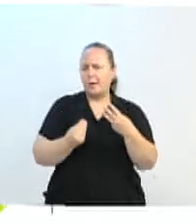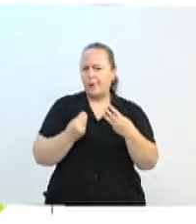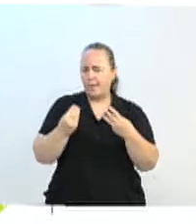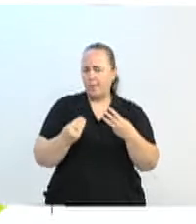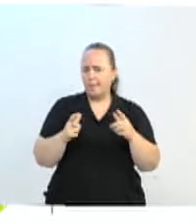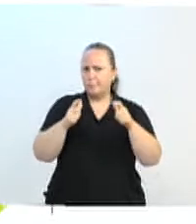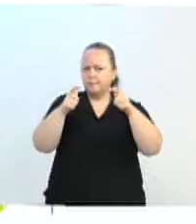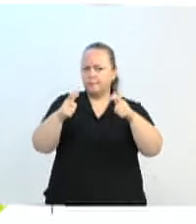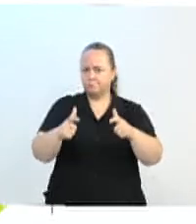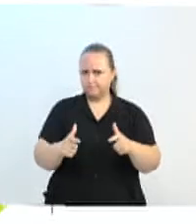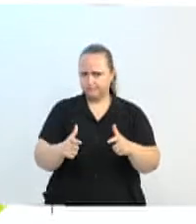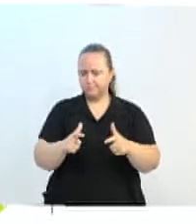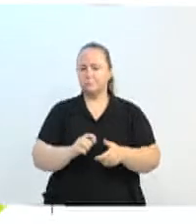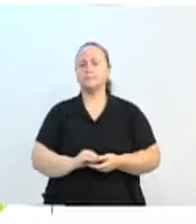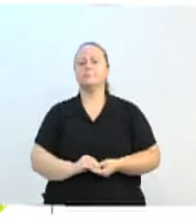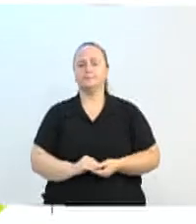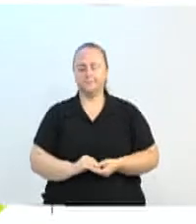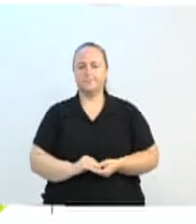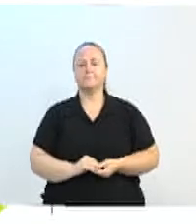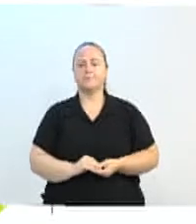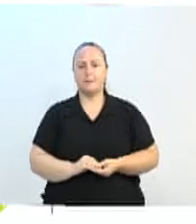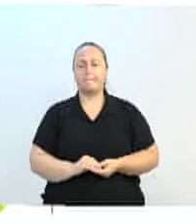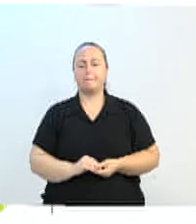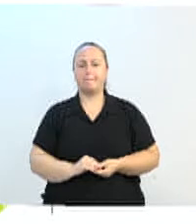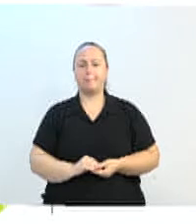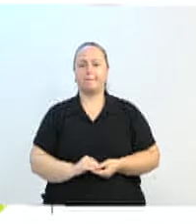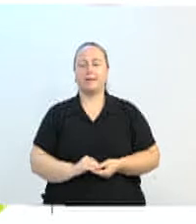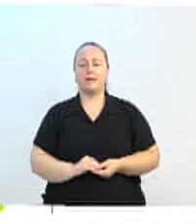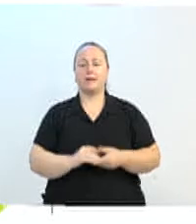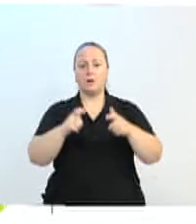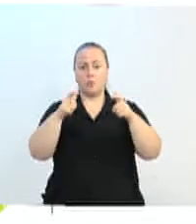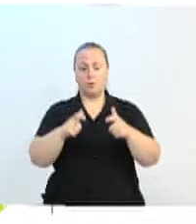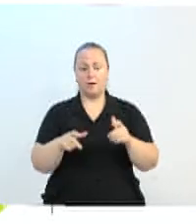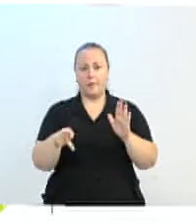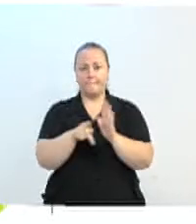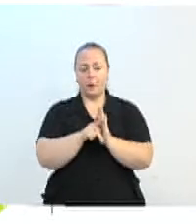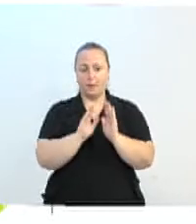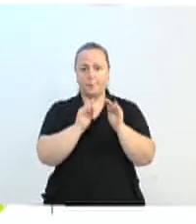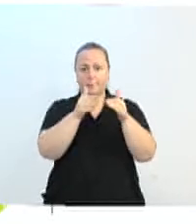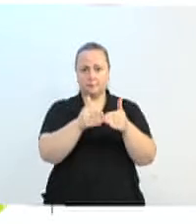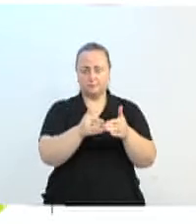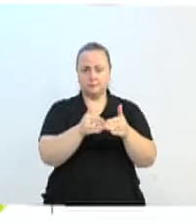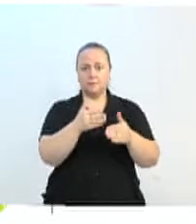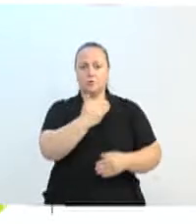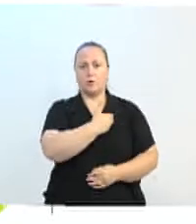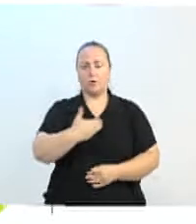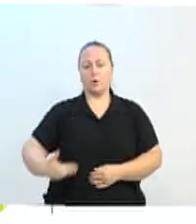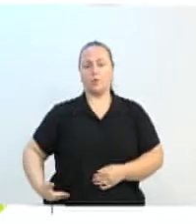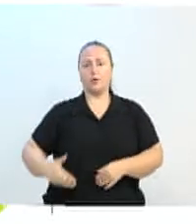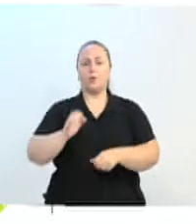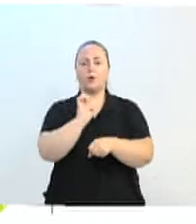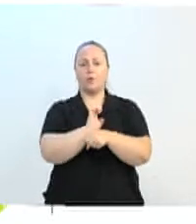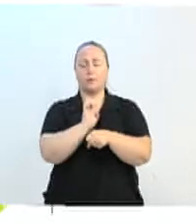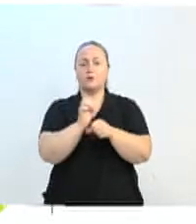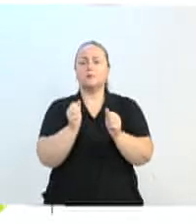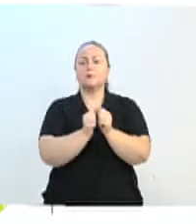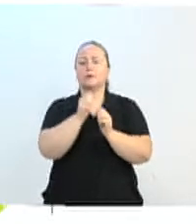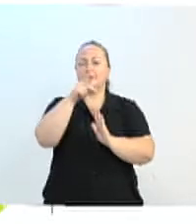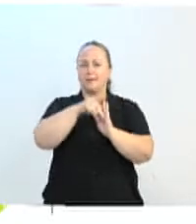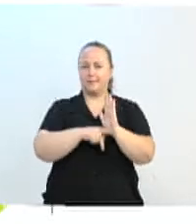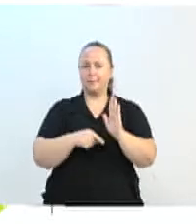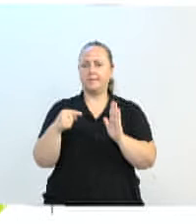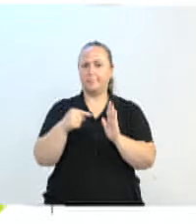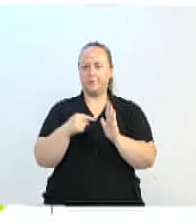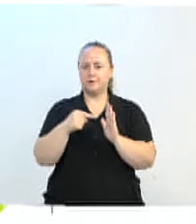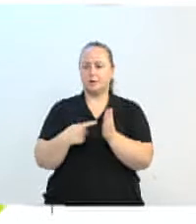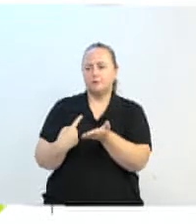Um dos arranjos é o que a gente chama de Centros de Inovação Próprias, em que o governo do Estado, através do projeto do